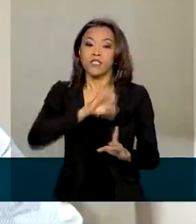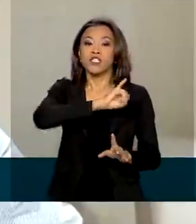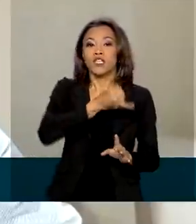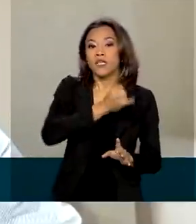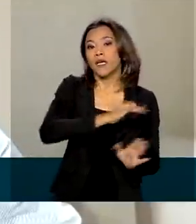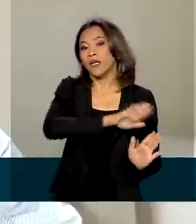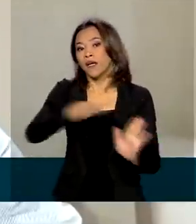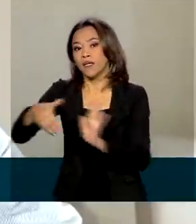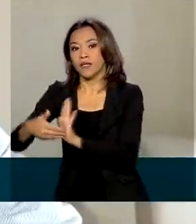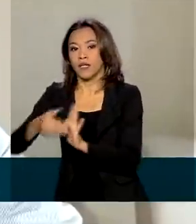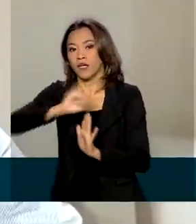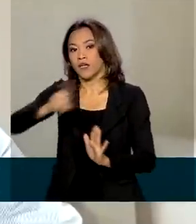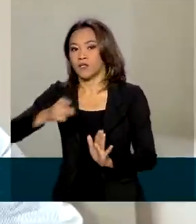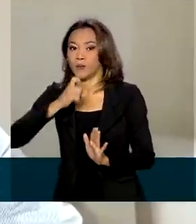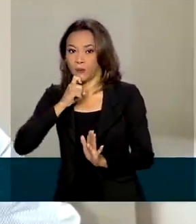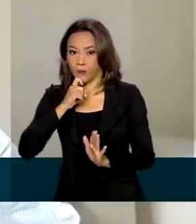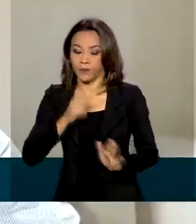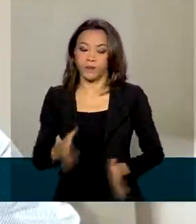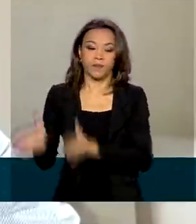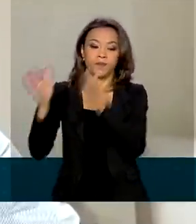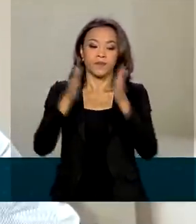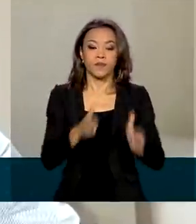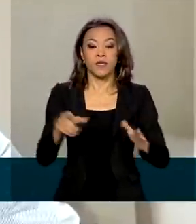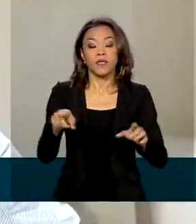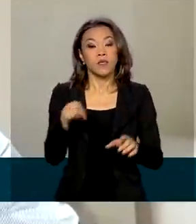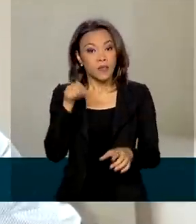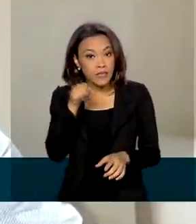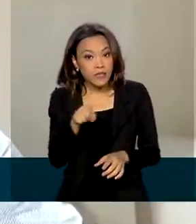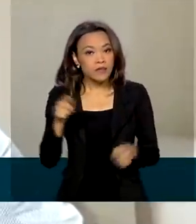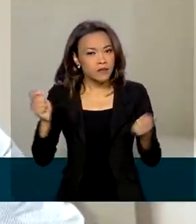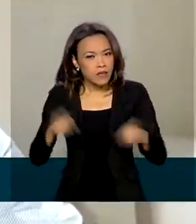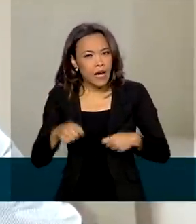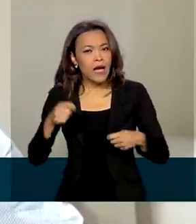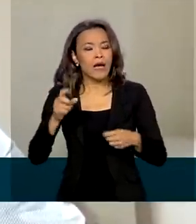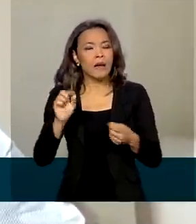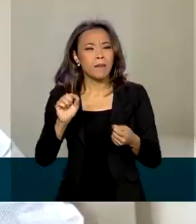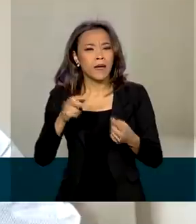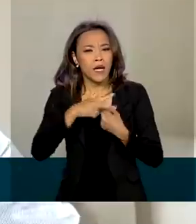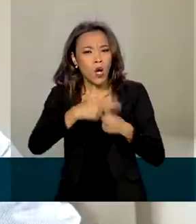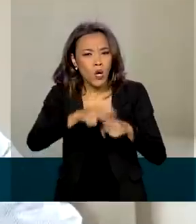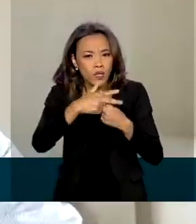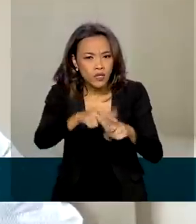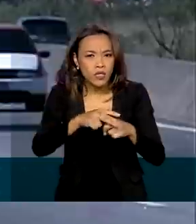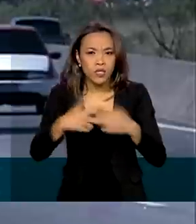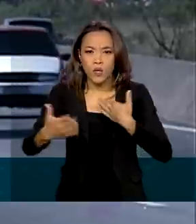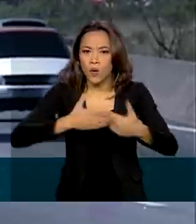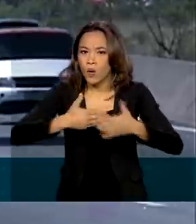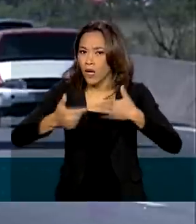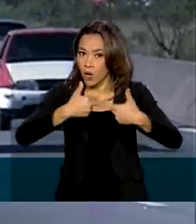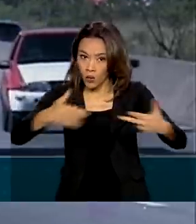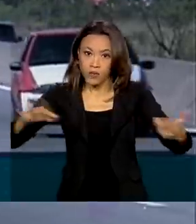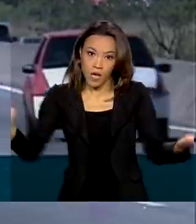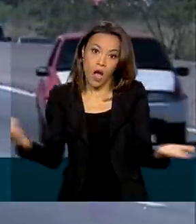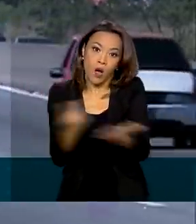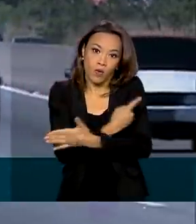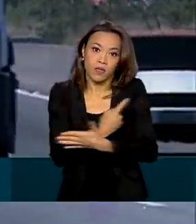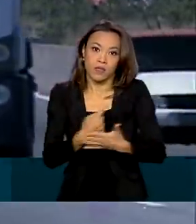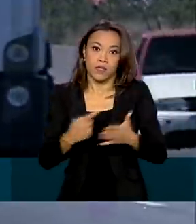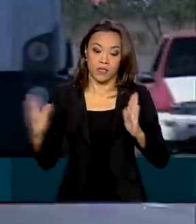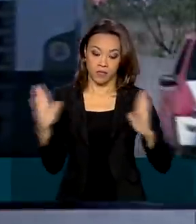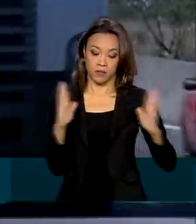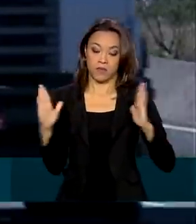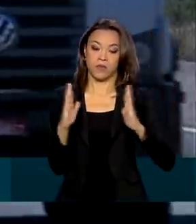Com isso, possam ser corrigidos qualquer desvio que haja ao longo desse período. Outra antiga